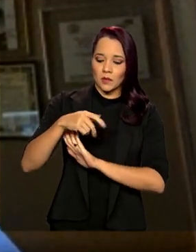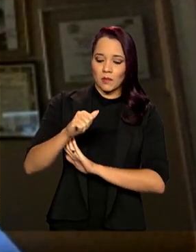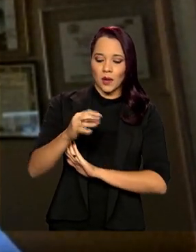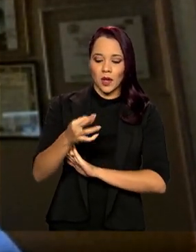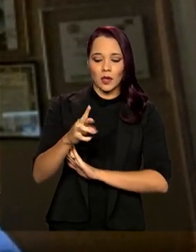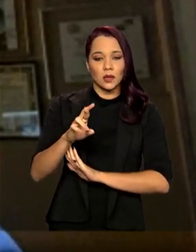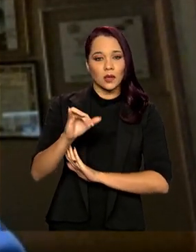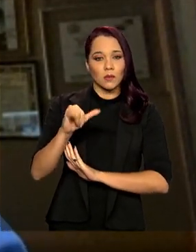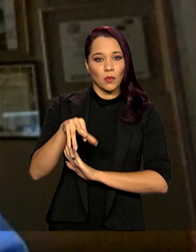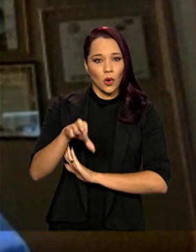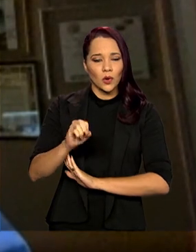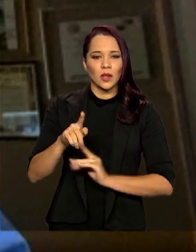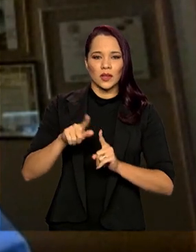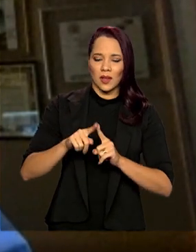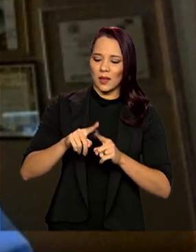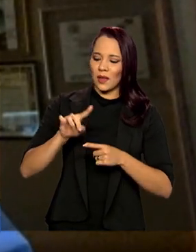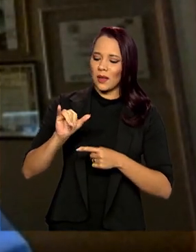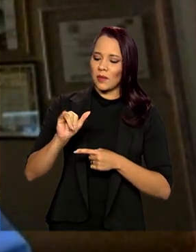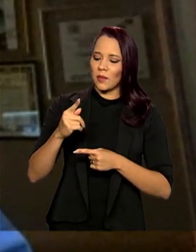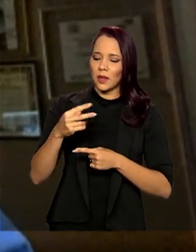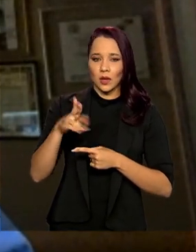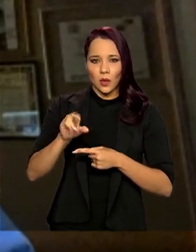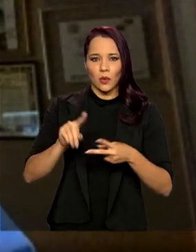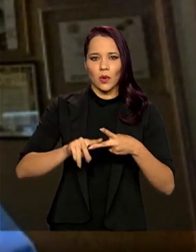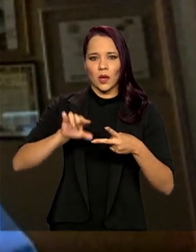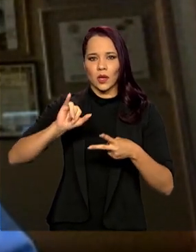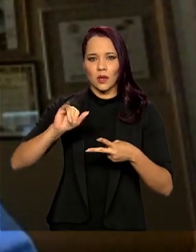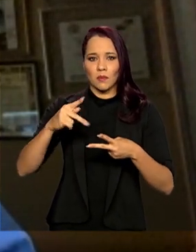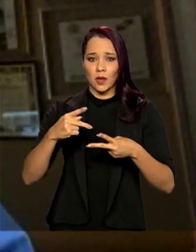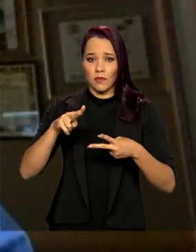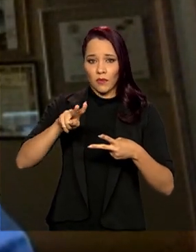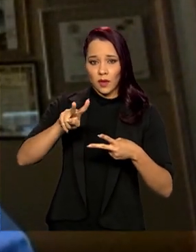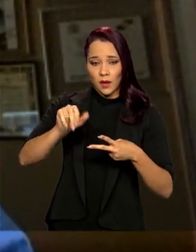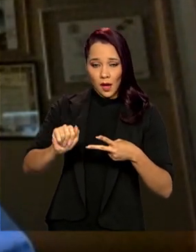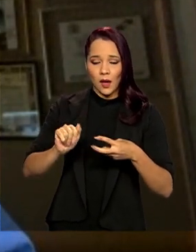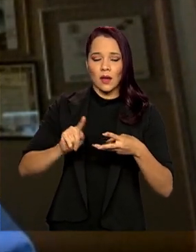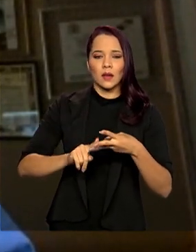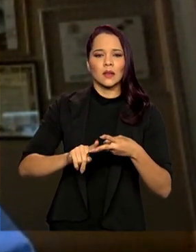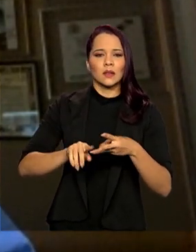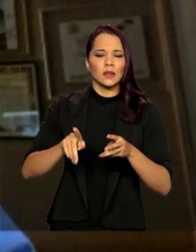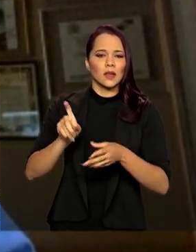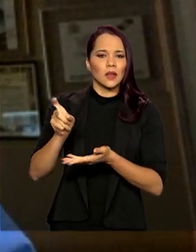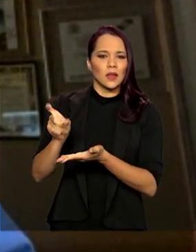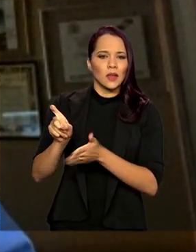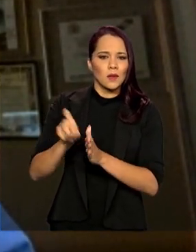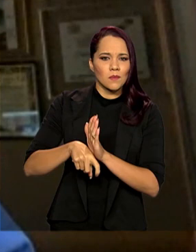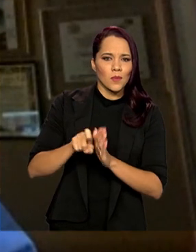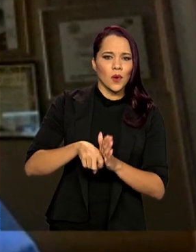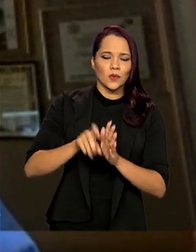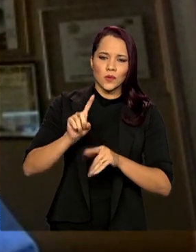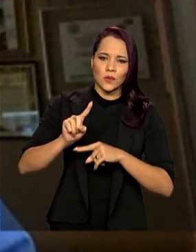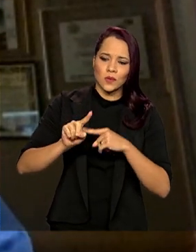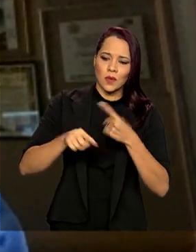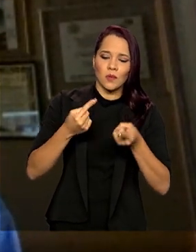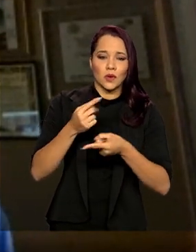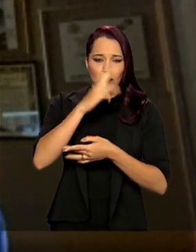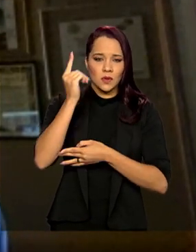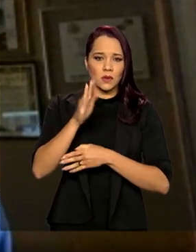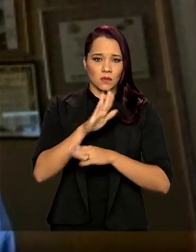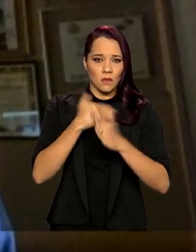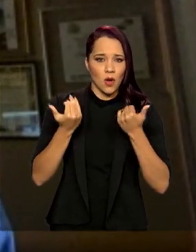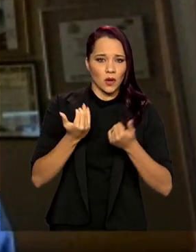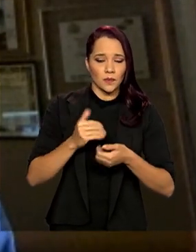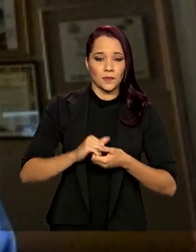né? Onde tem o IPTU, o IPVA, o ITR e o Impostos de Transmissão Pós-A-Morte e Intervivos. A